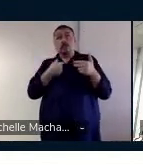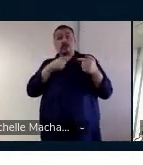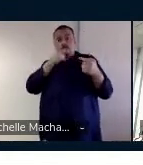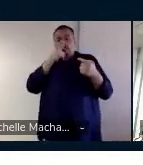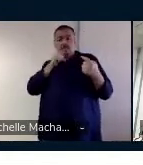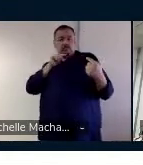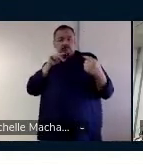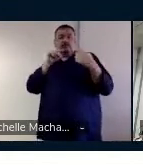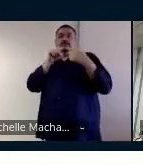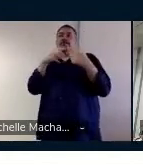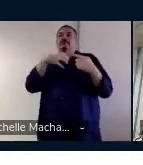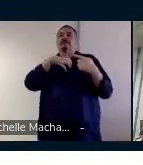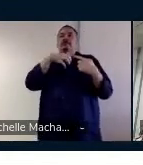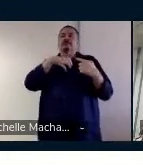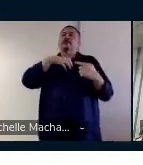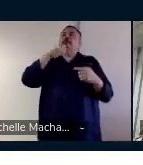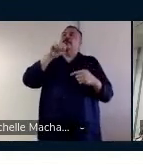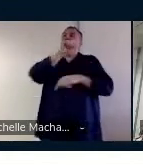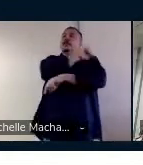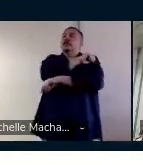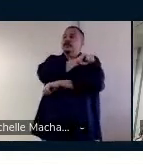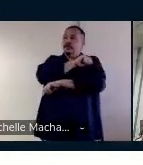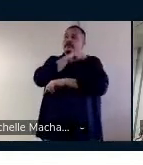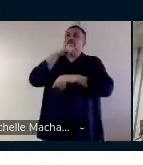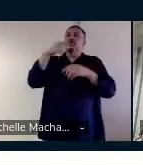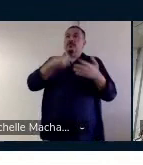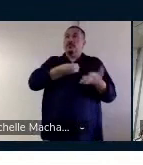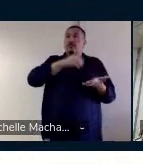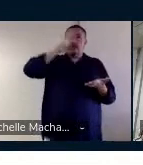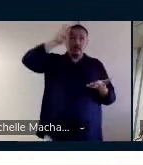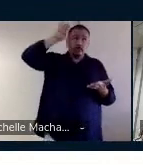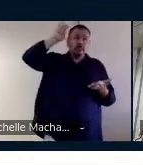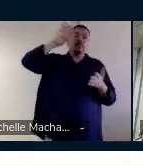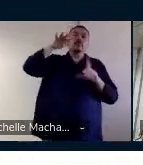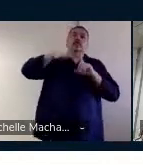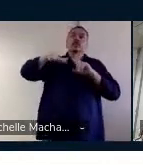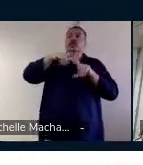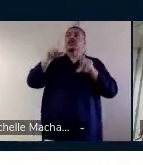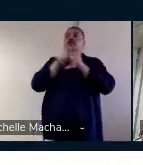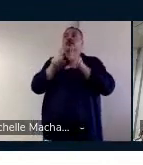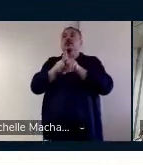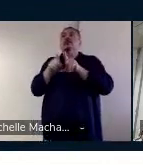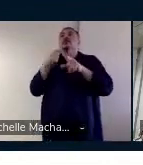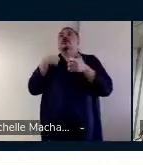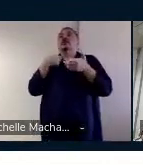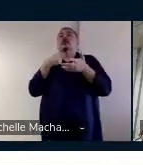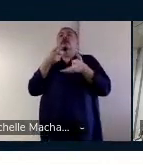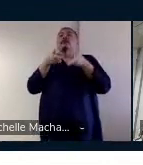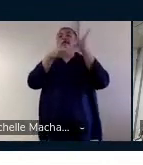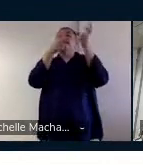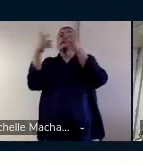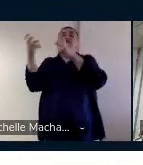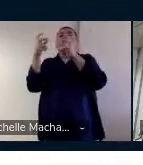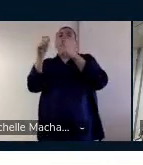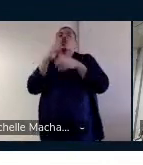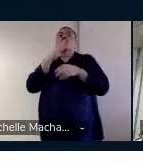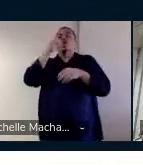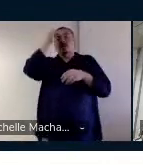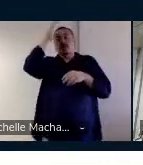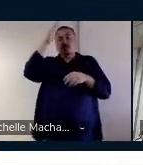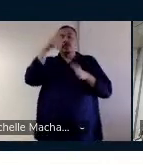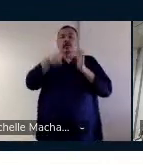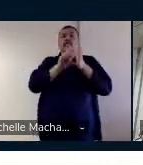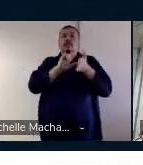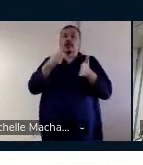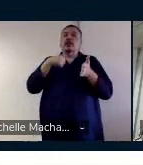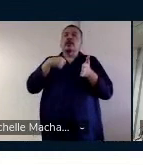seja na vida acadêmica, pessoal, social dele. E, por fim, ativar conhecimentos prévios, que é uma atividade rápida que o professor faz